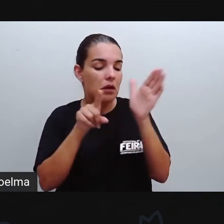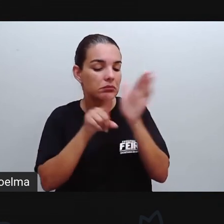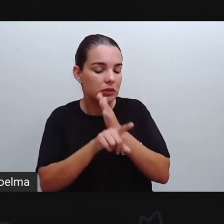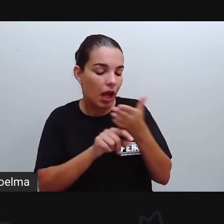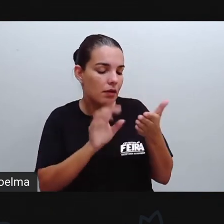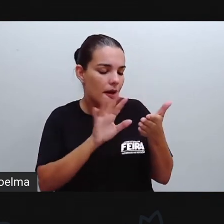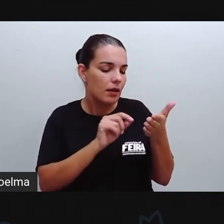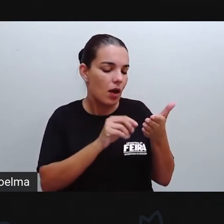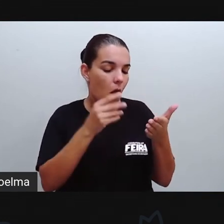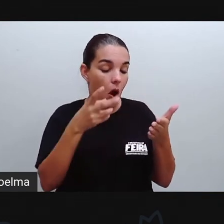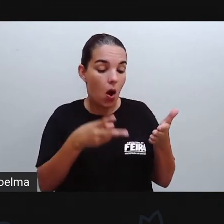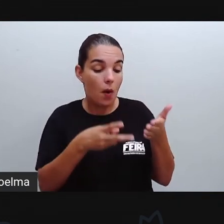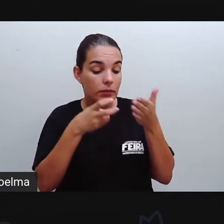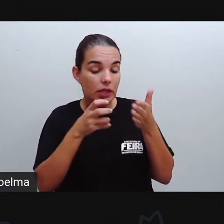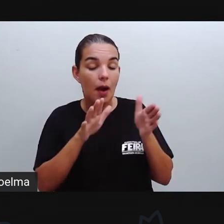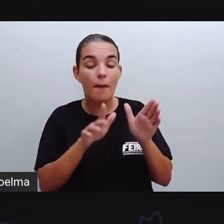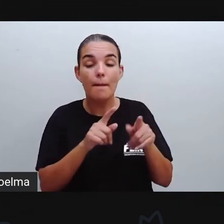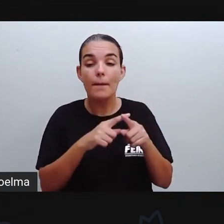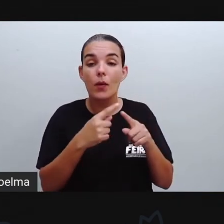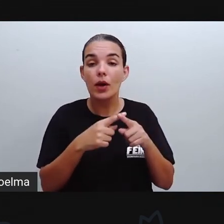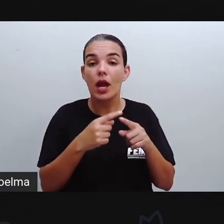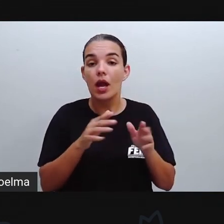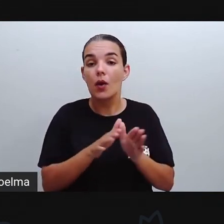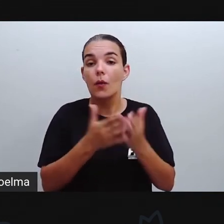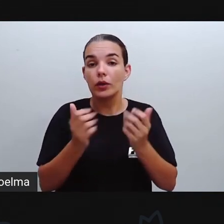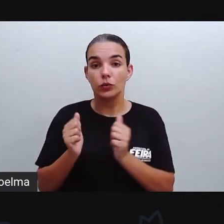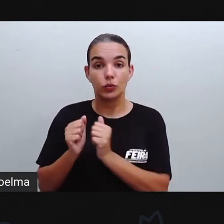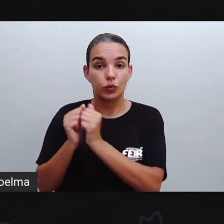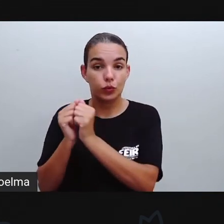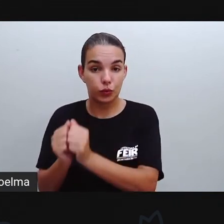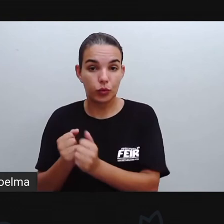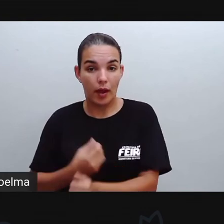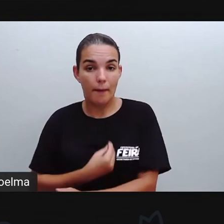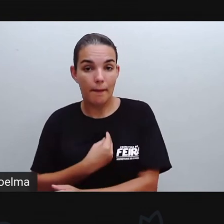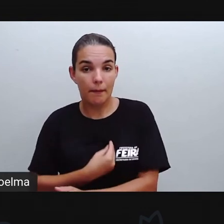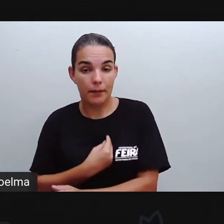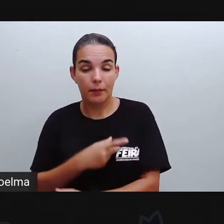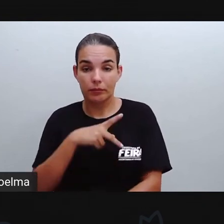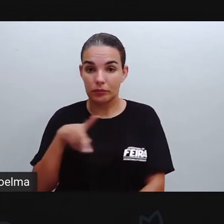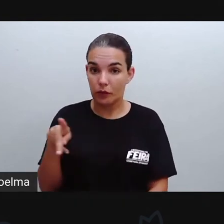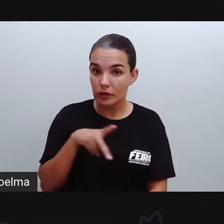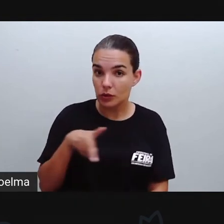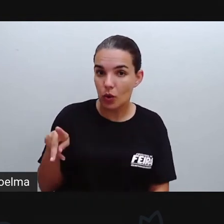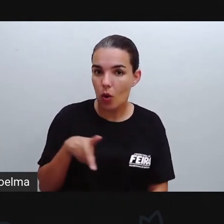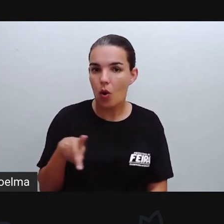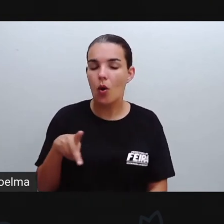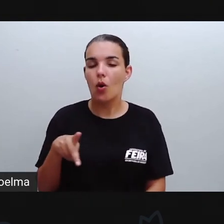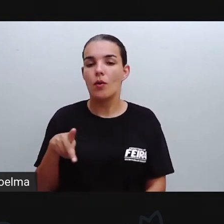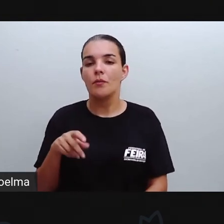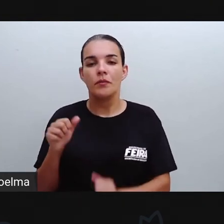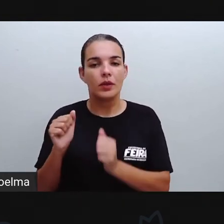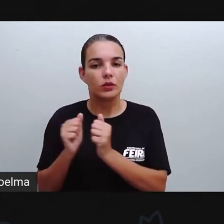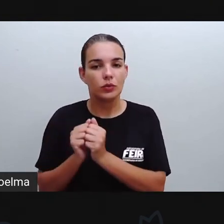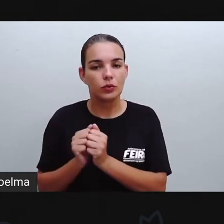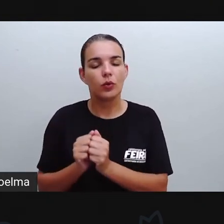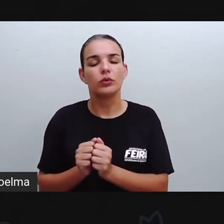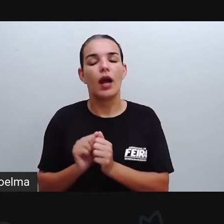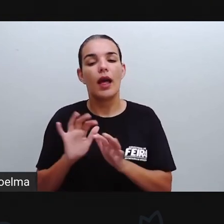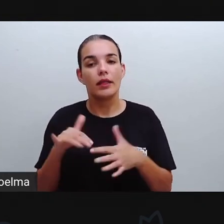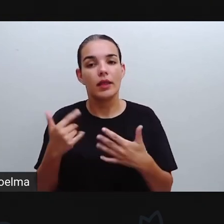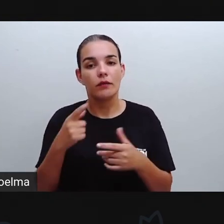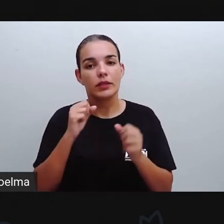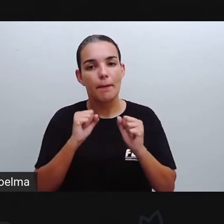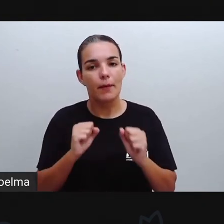observação para que quando vocês estiverem no momento presencial, junto com o seu professor, junto com a sua professora,